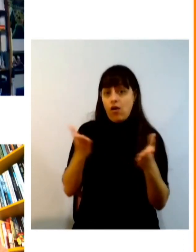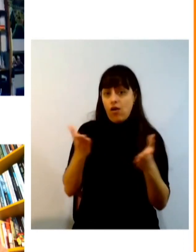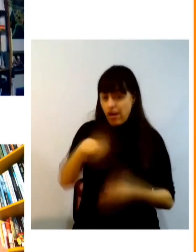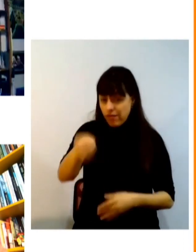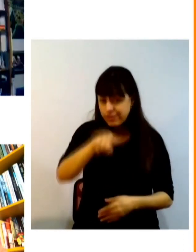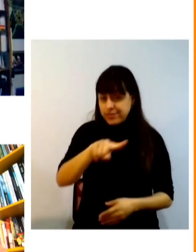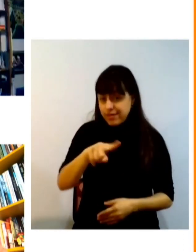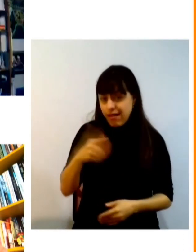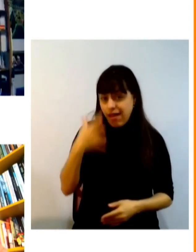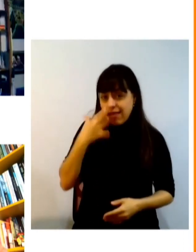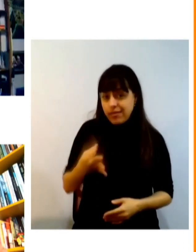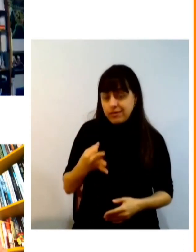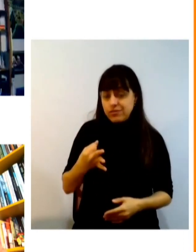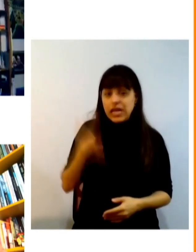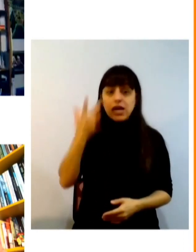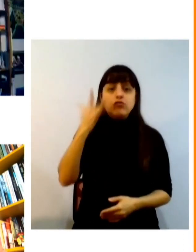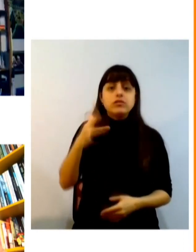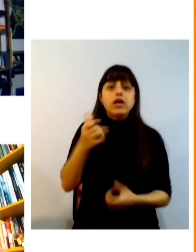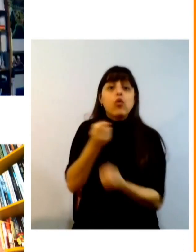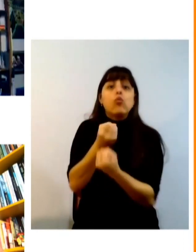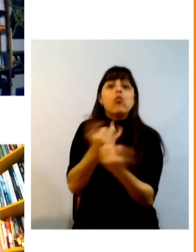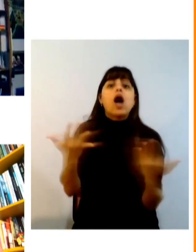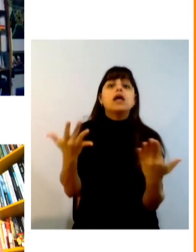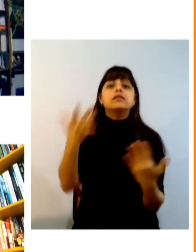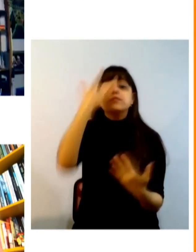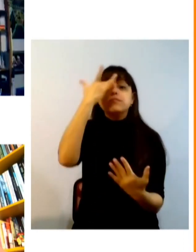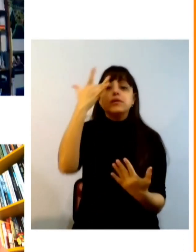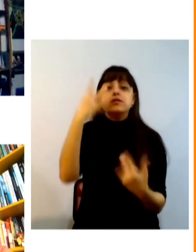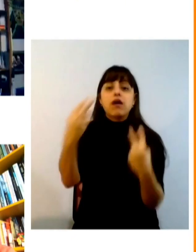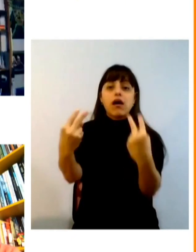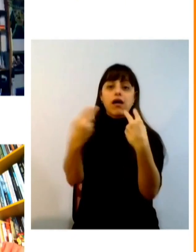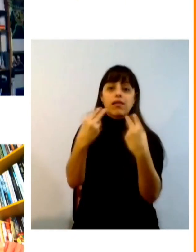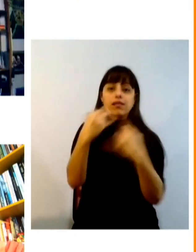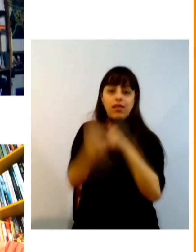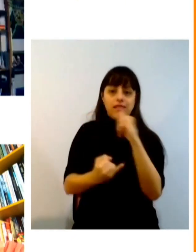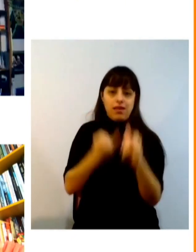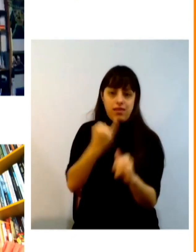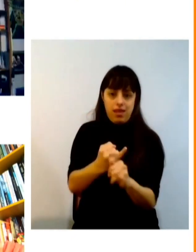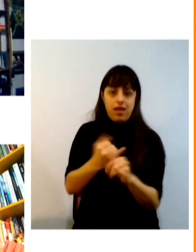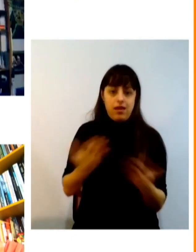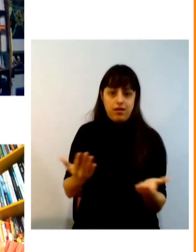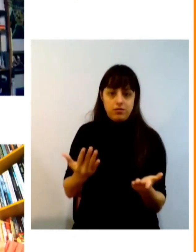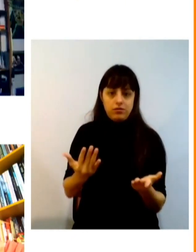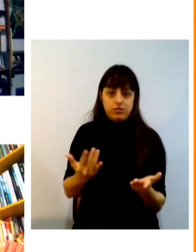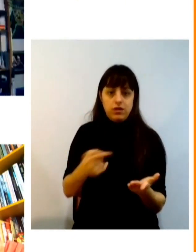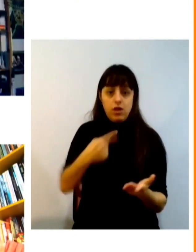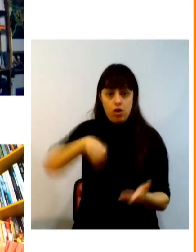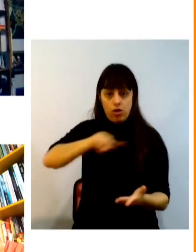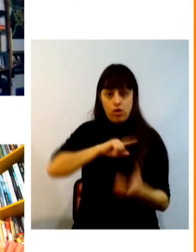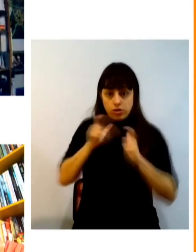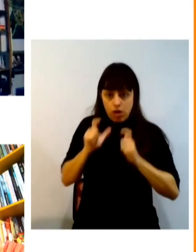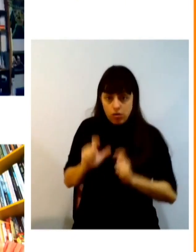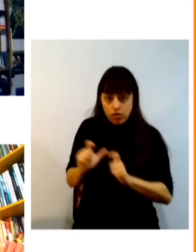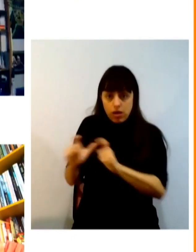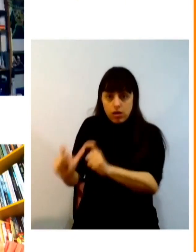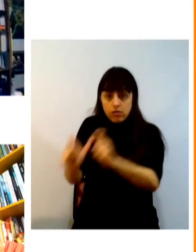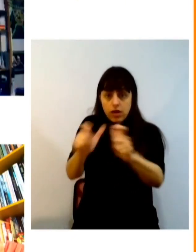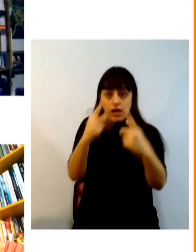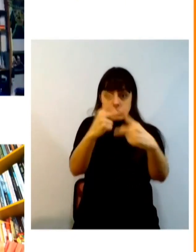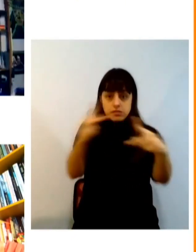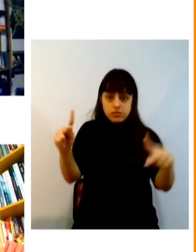pessoas estão conectadas mas estamos cada um em nossa localidade cada está na sua